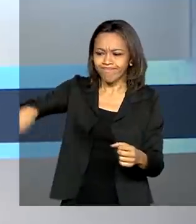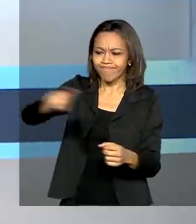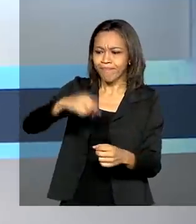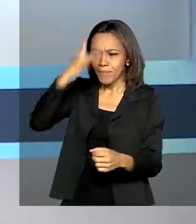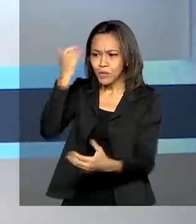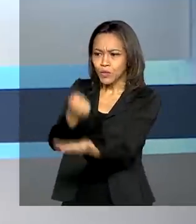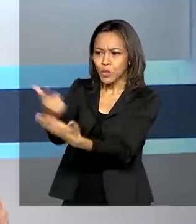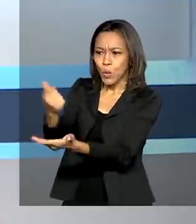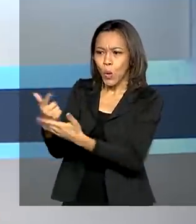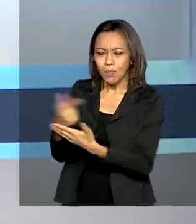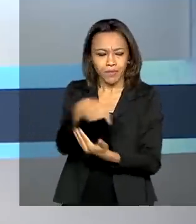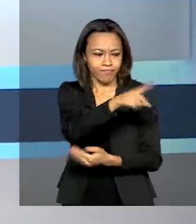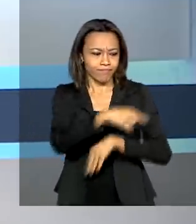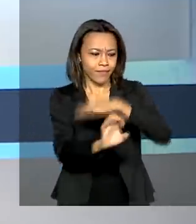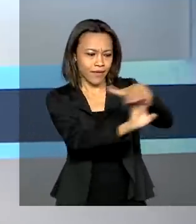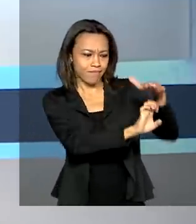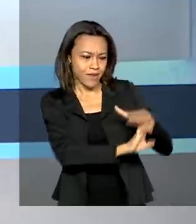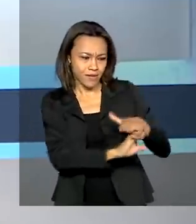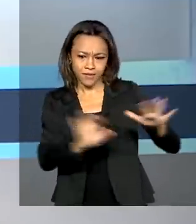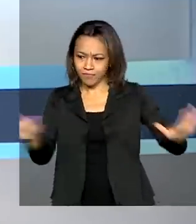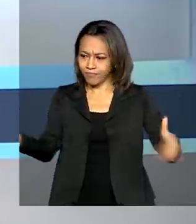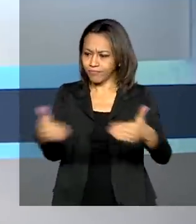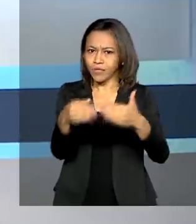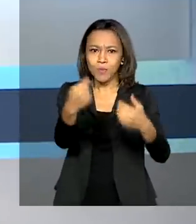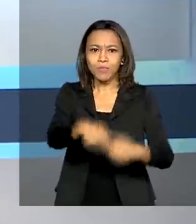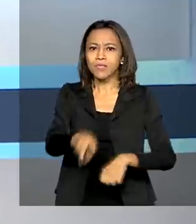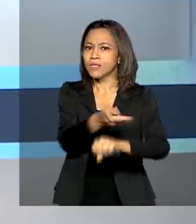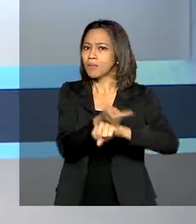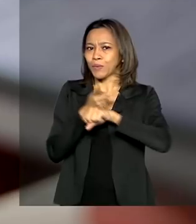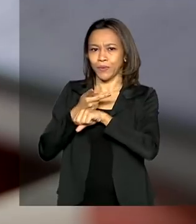consumo sem precisar procurar a justiça.